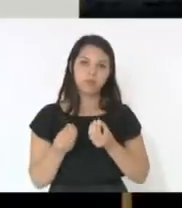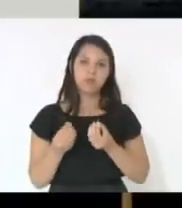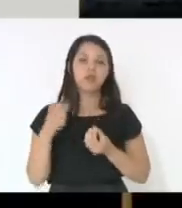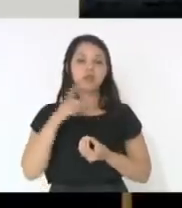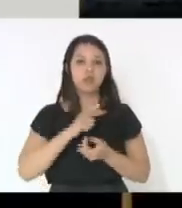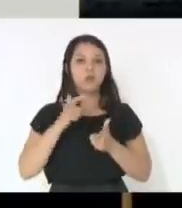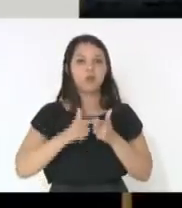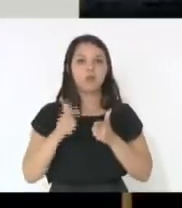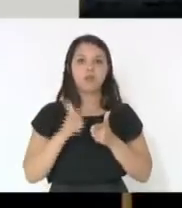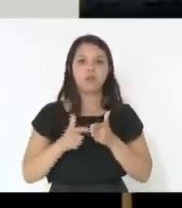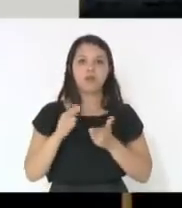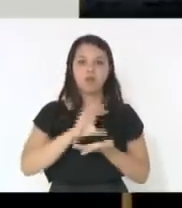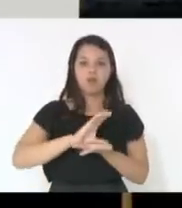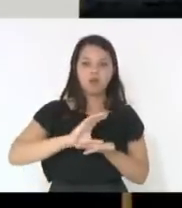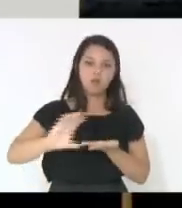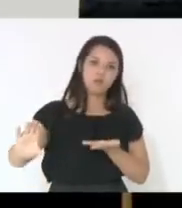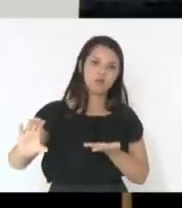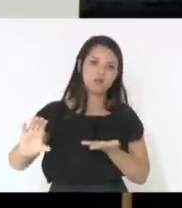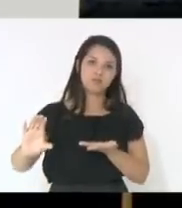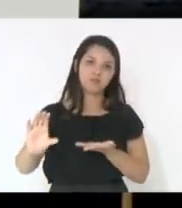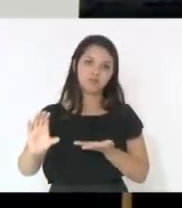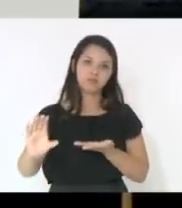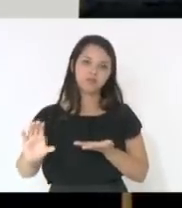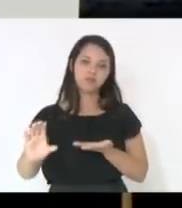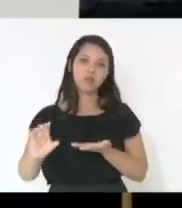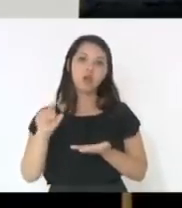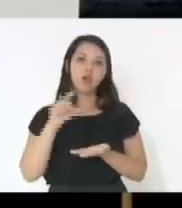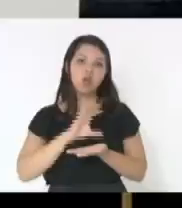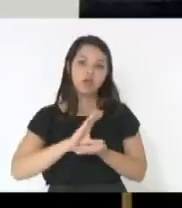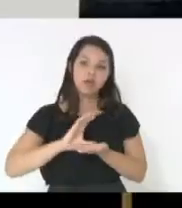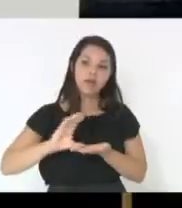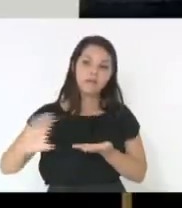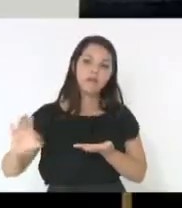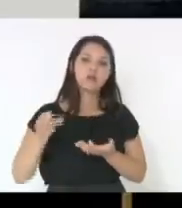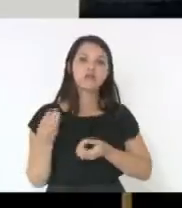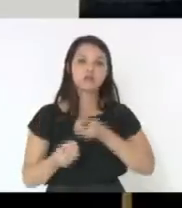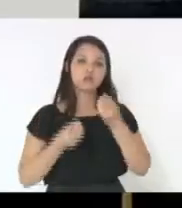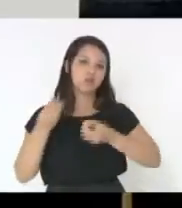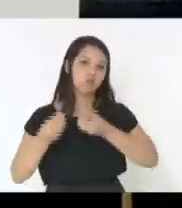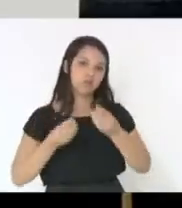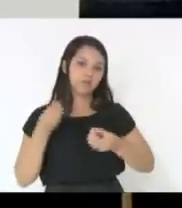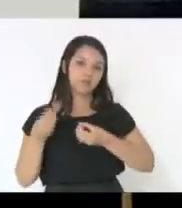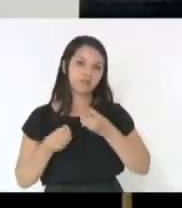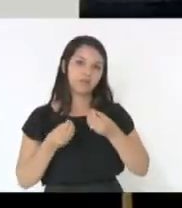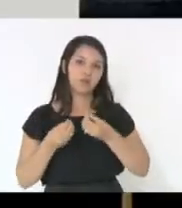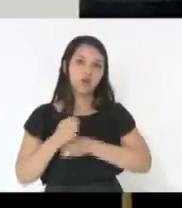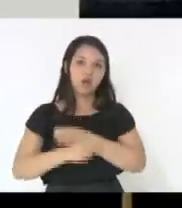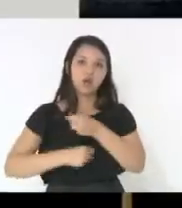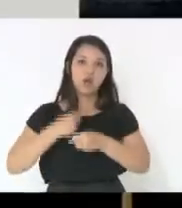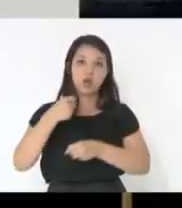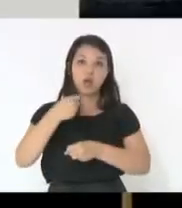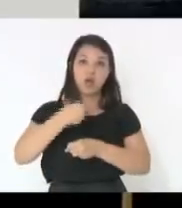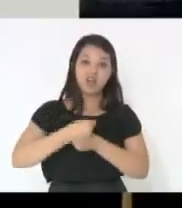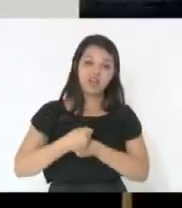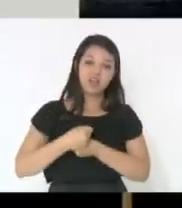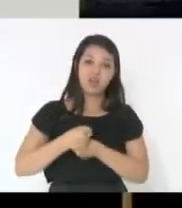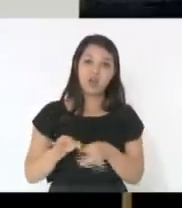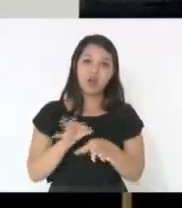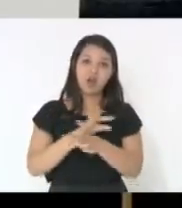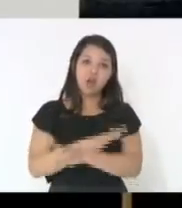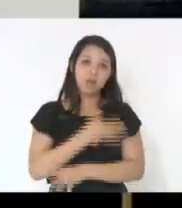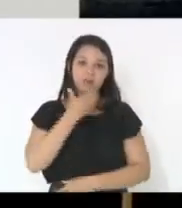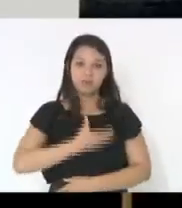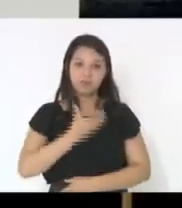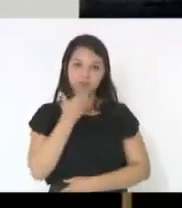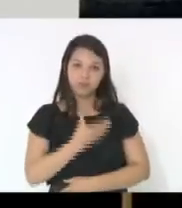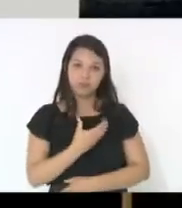repasse. O repasse, ele é feito muitas vezes só no final do ano e muitas vezes de forma apenas